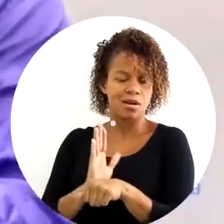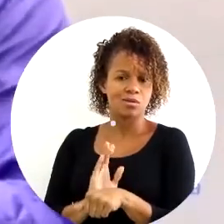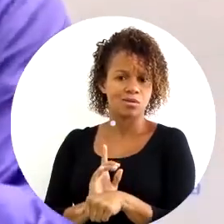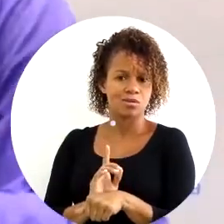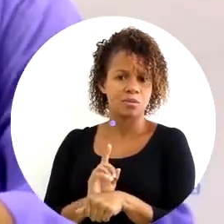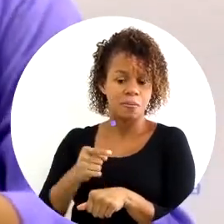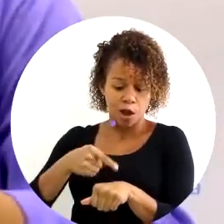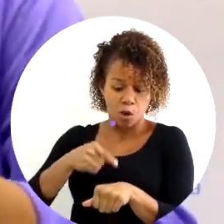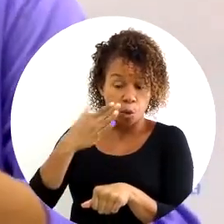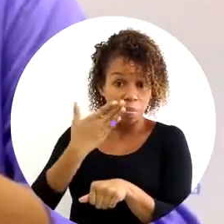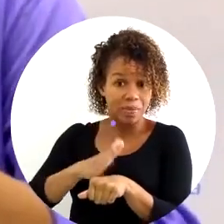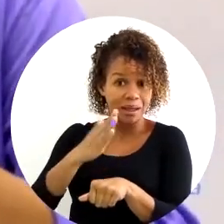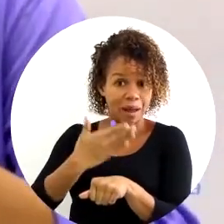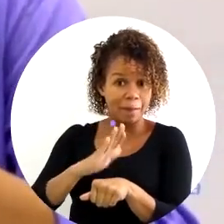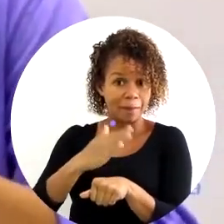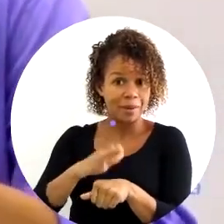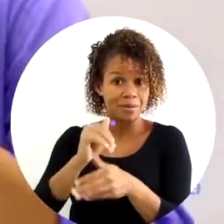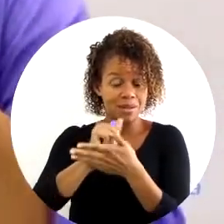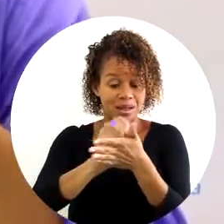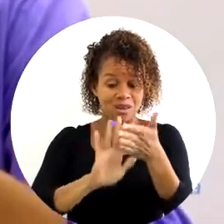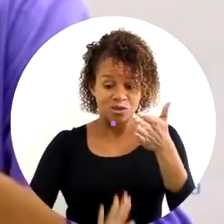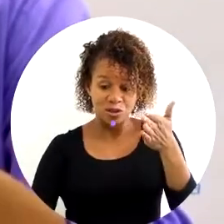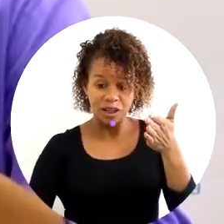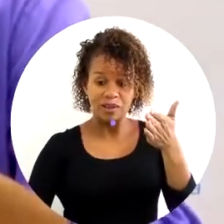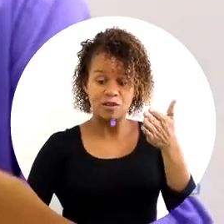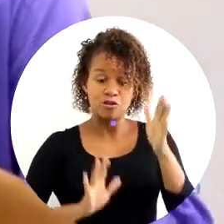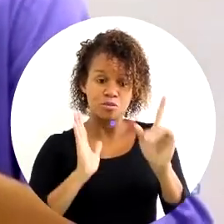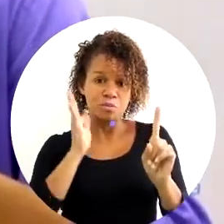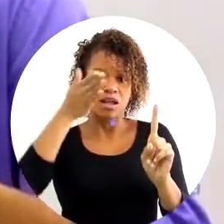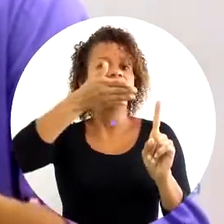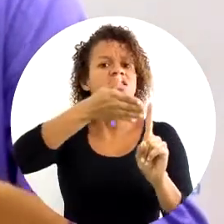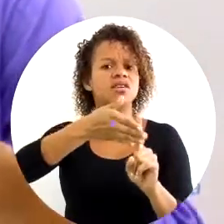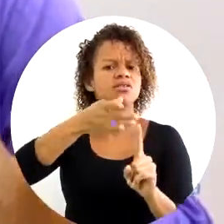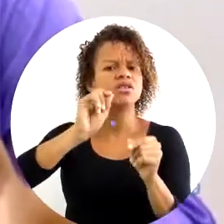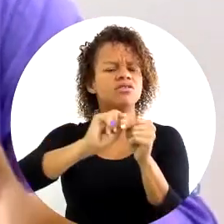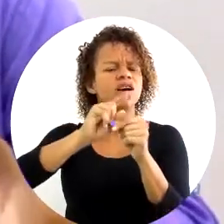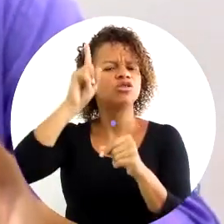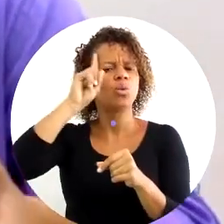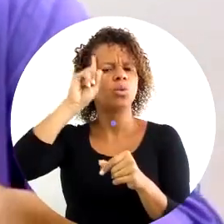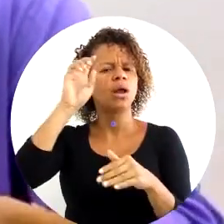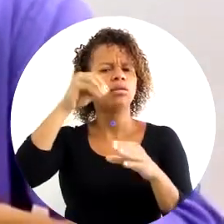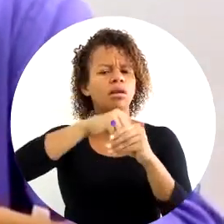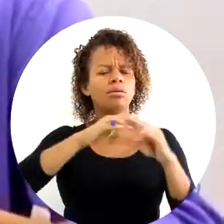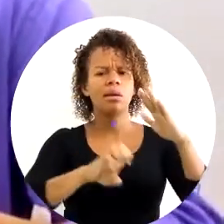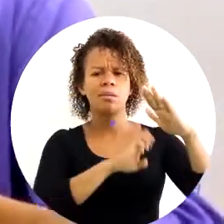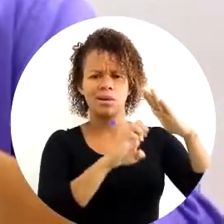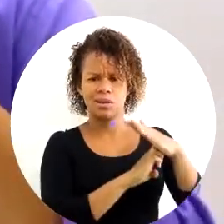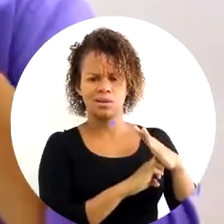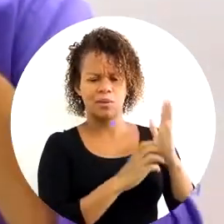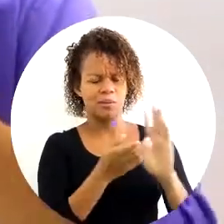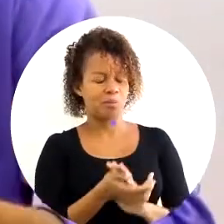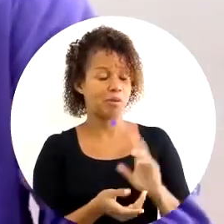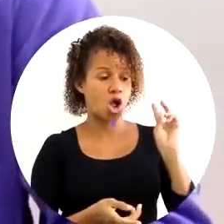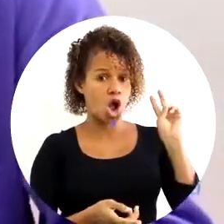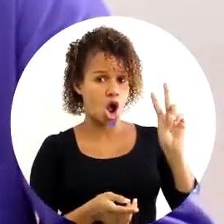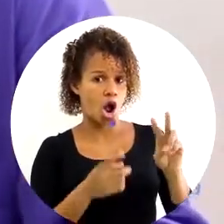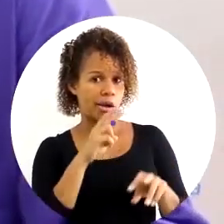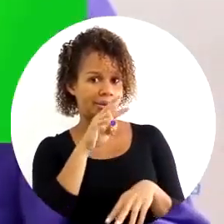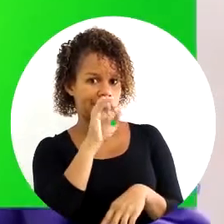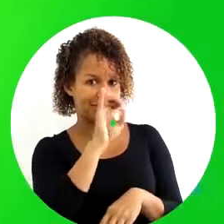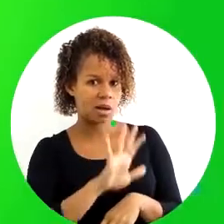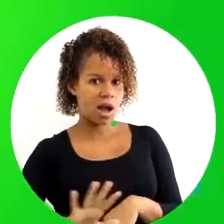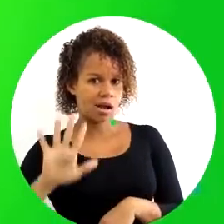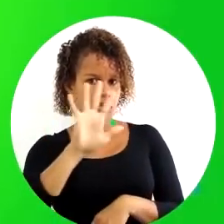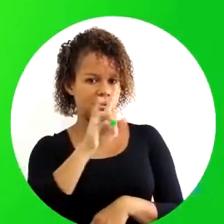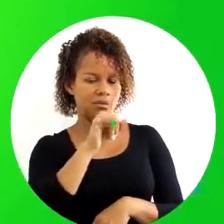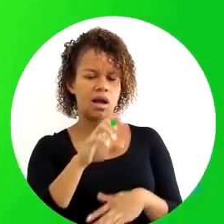E o treinamento serve para a tarefa específica que você executa no dia a dia da empresa. Pois bem, eu trouxe aqui uma outra figura